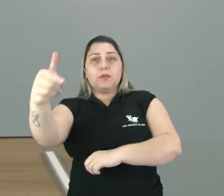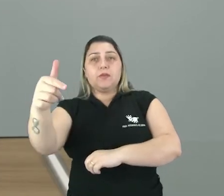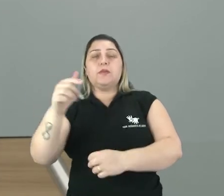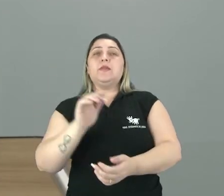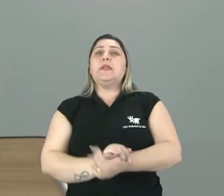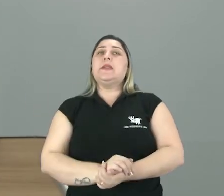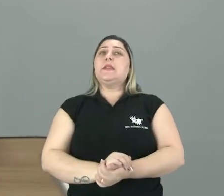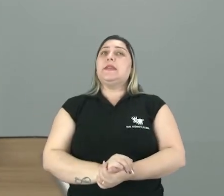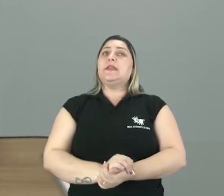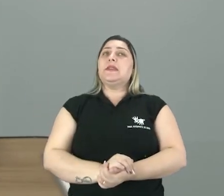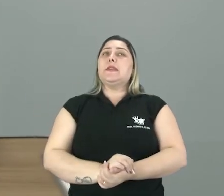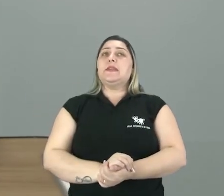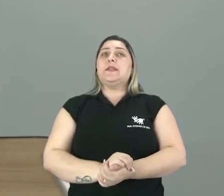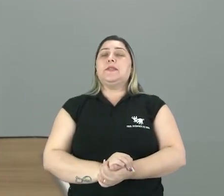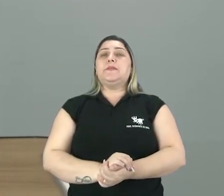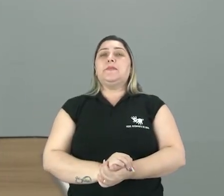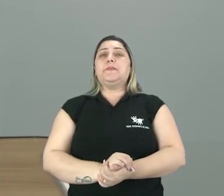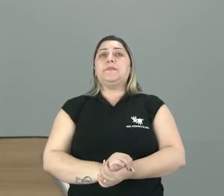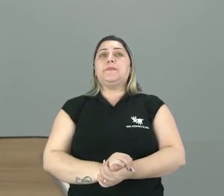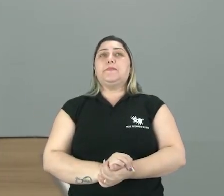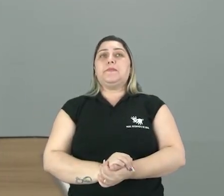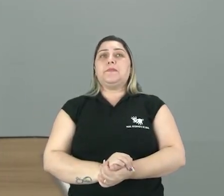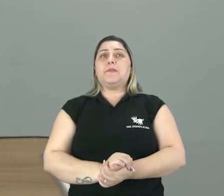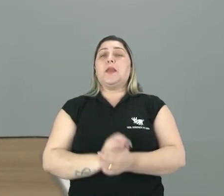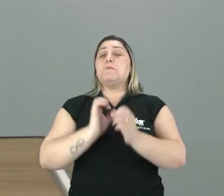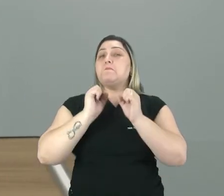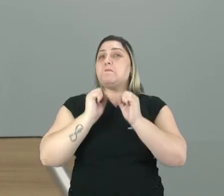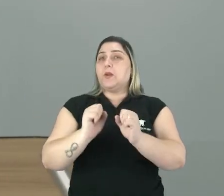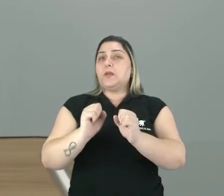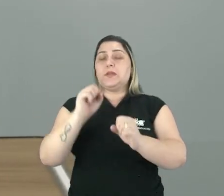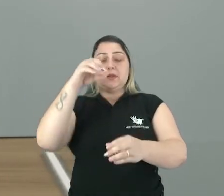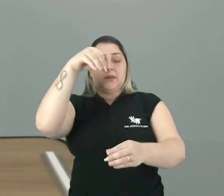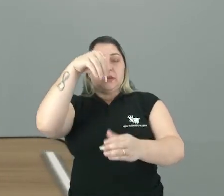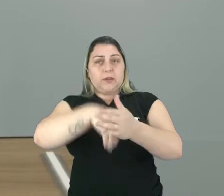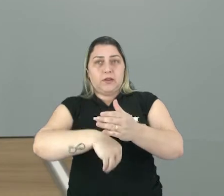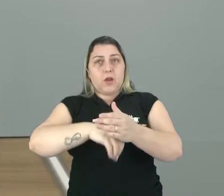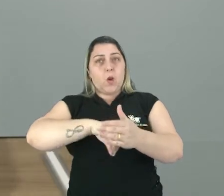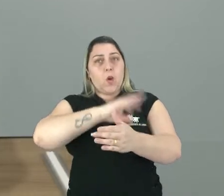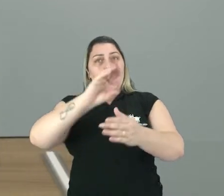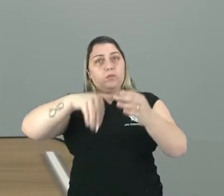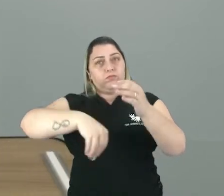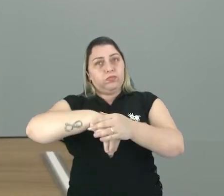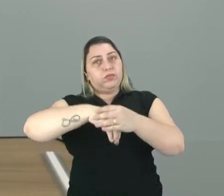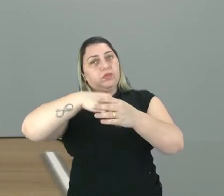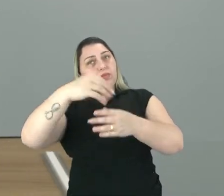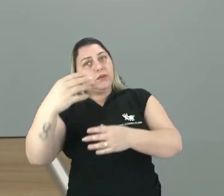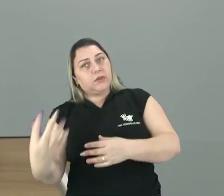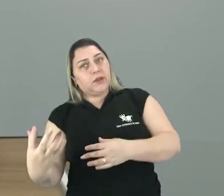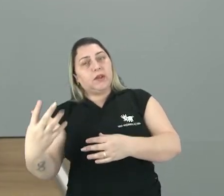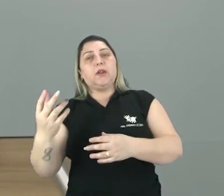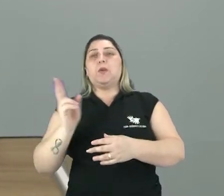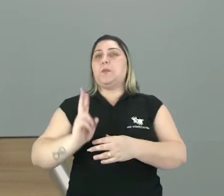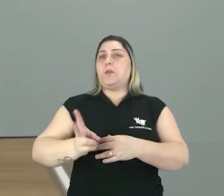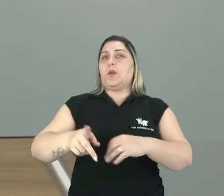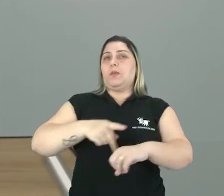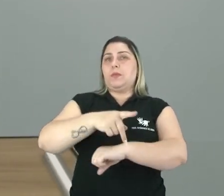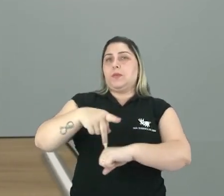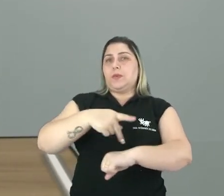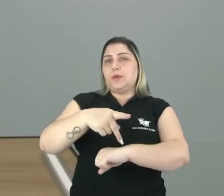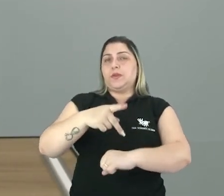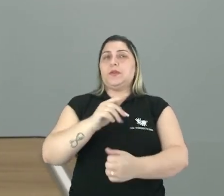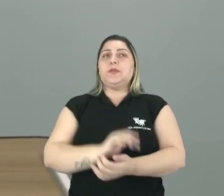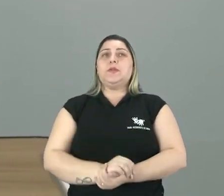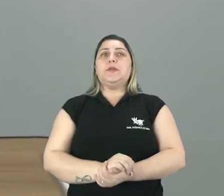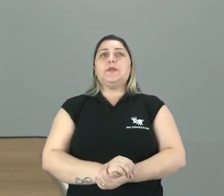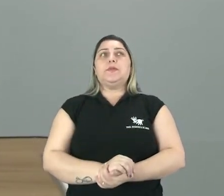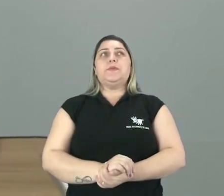temos denominações diferentes. As migrações elas podem ser internas. Dentro. Quanto externas. Com respeito